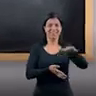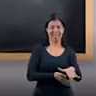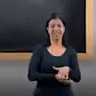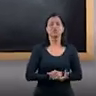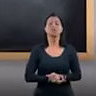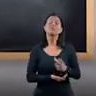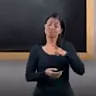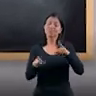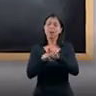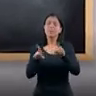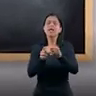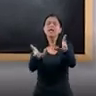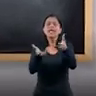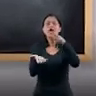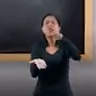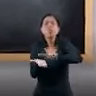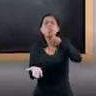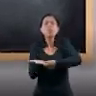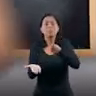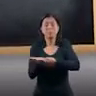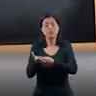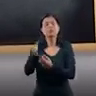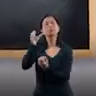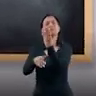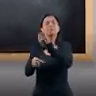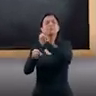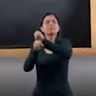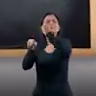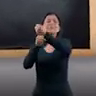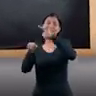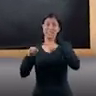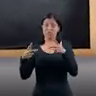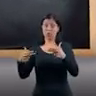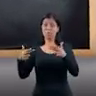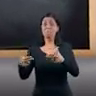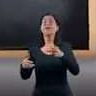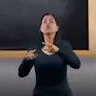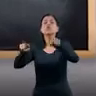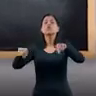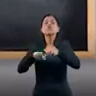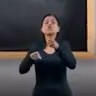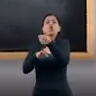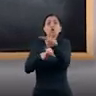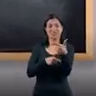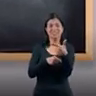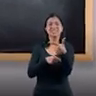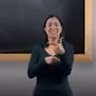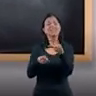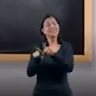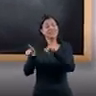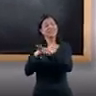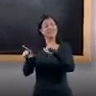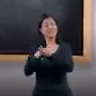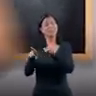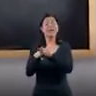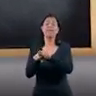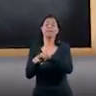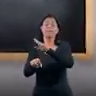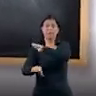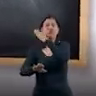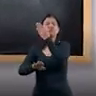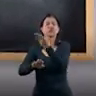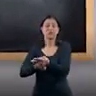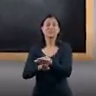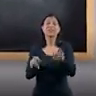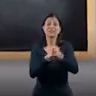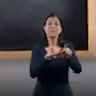a construção da Escola Gêisla Militão, em São Pedro, que terá 12 salas de aula para atender 300 alunos com educação integral. E também a